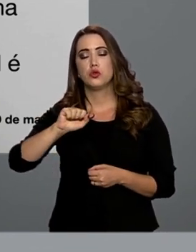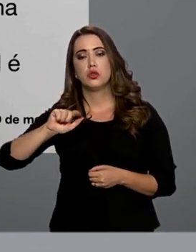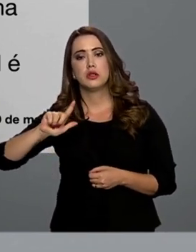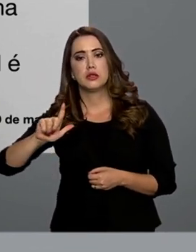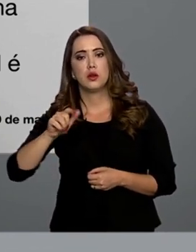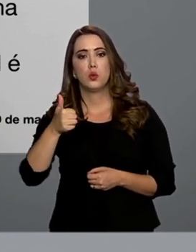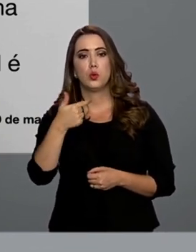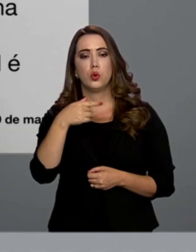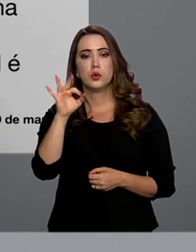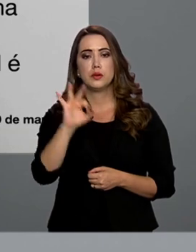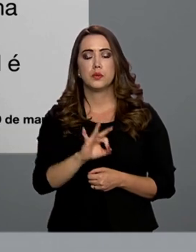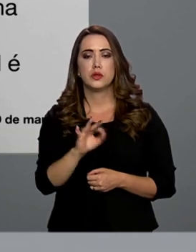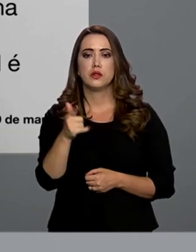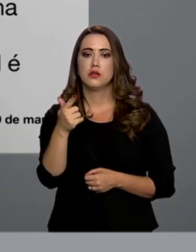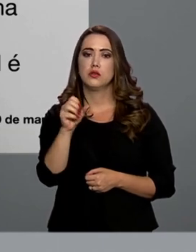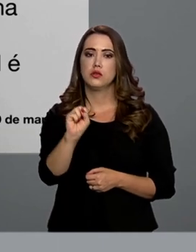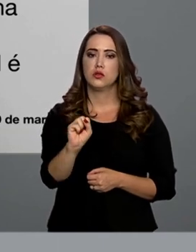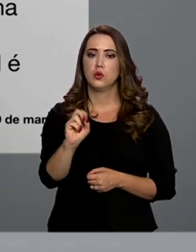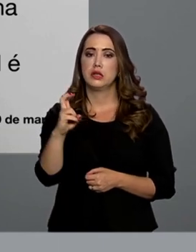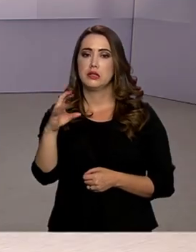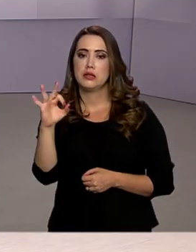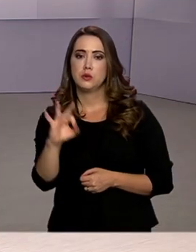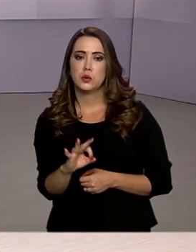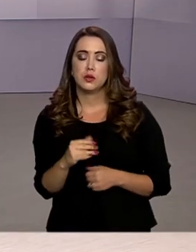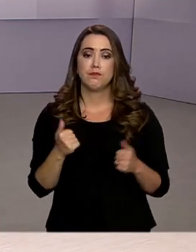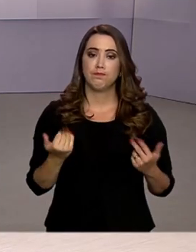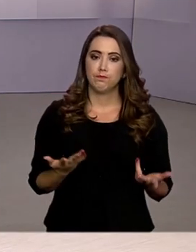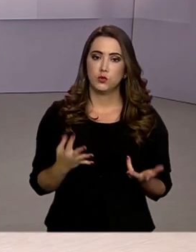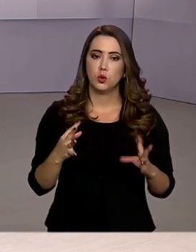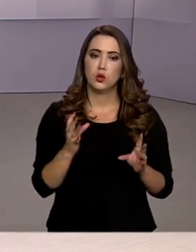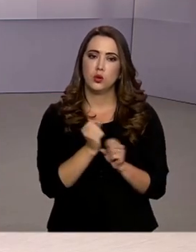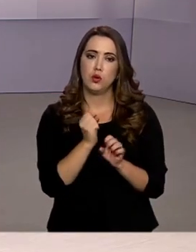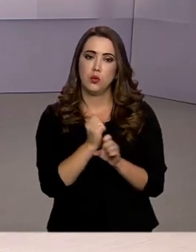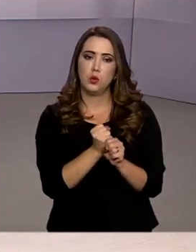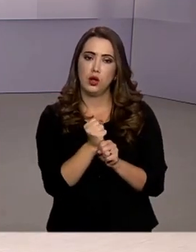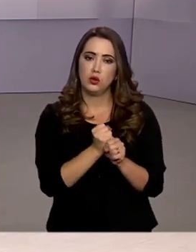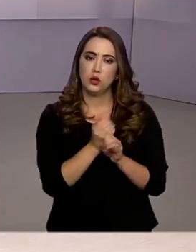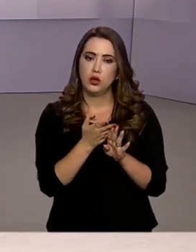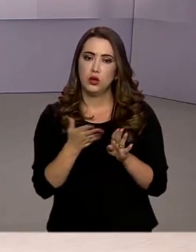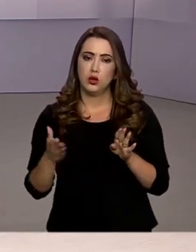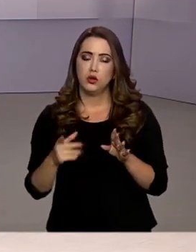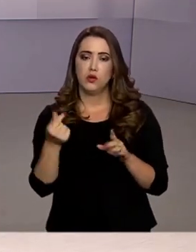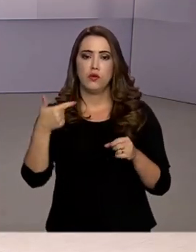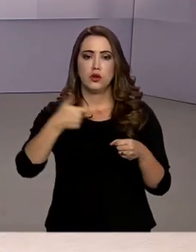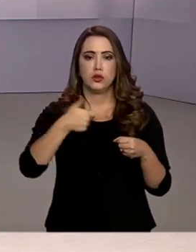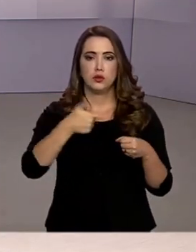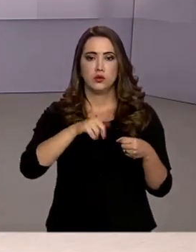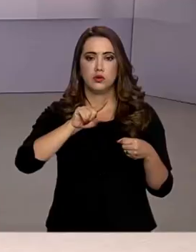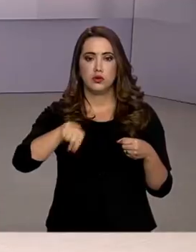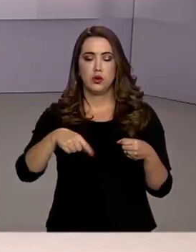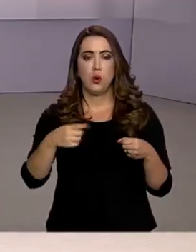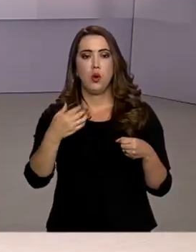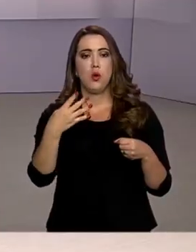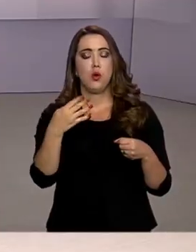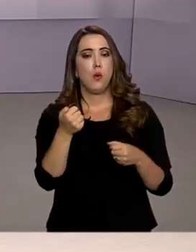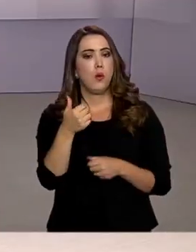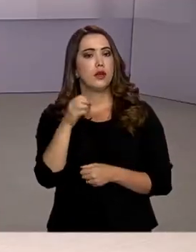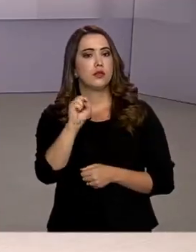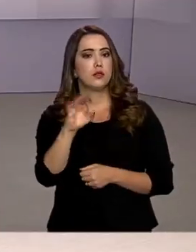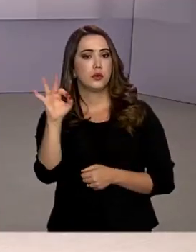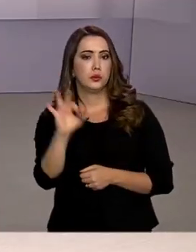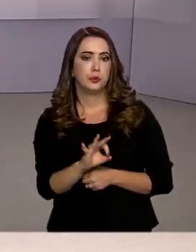% e do gás de 5%. Com isso, no acumulado do ano, a redução da gasolina foi de quase